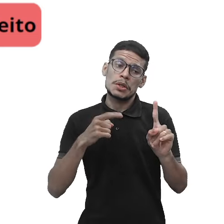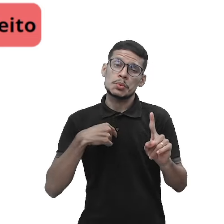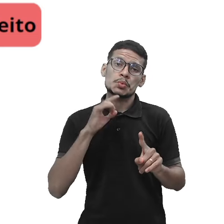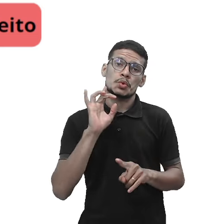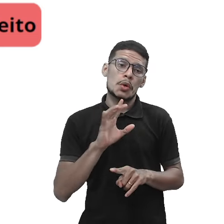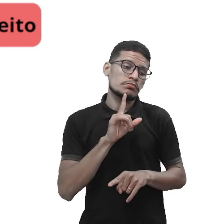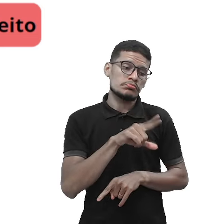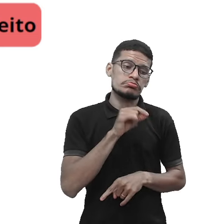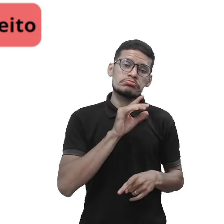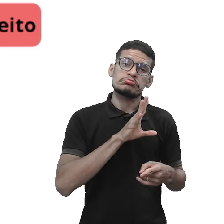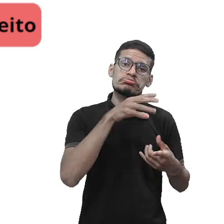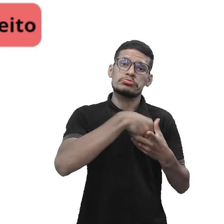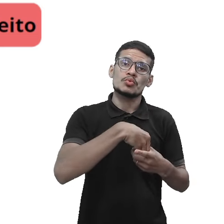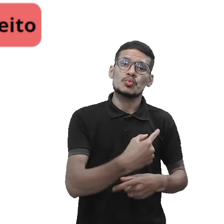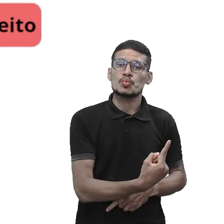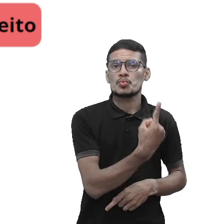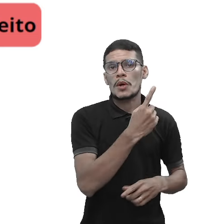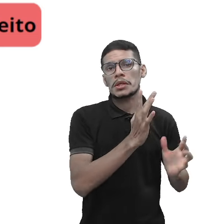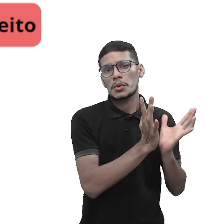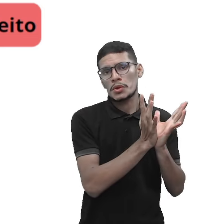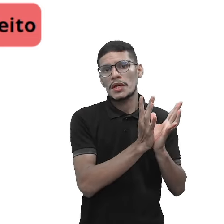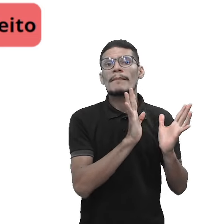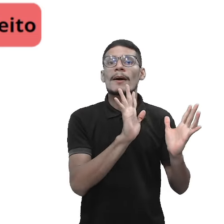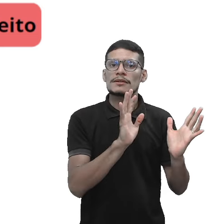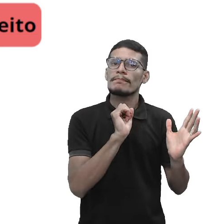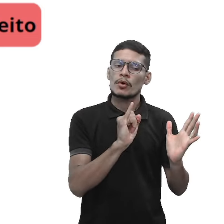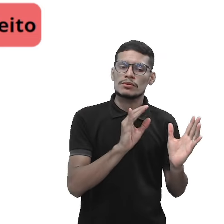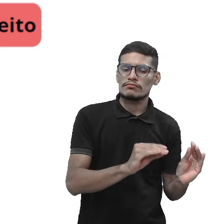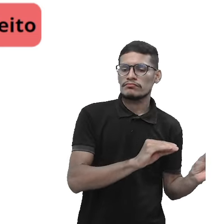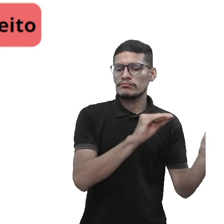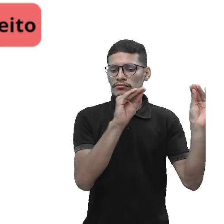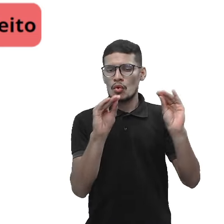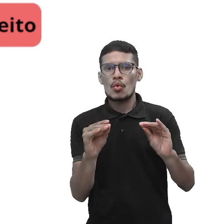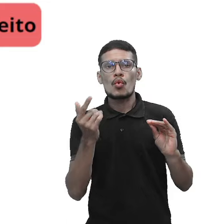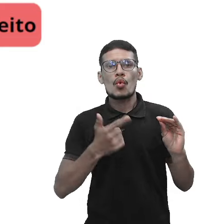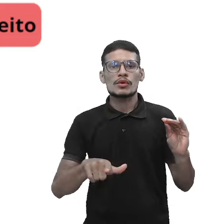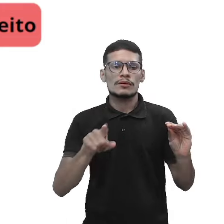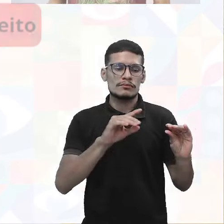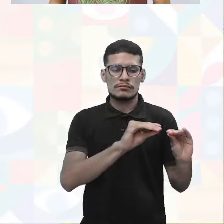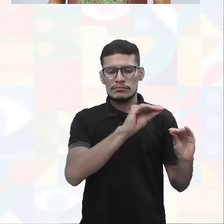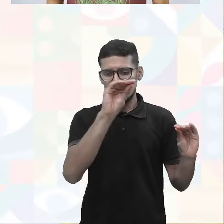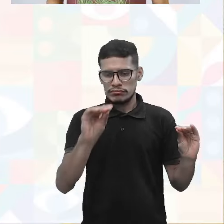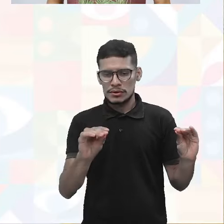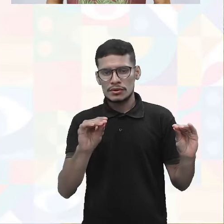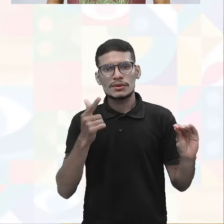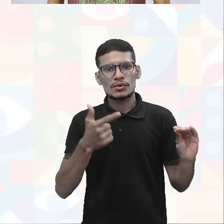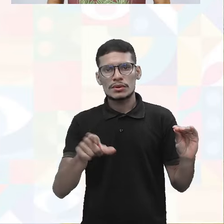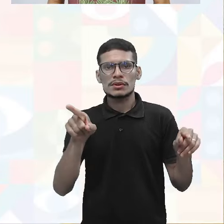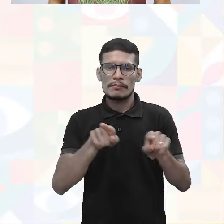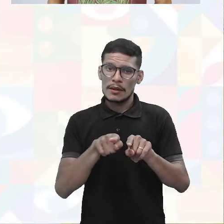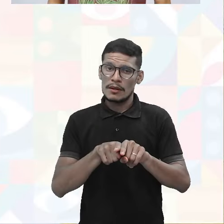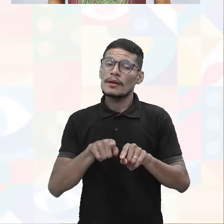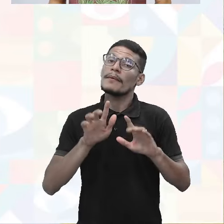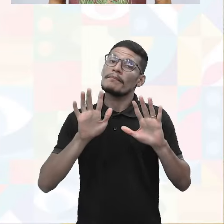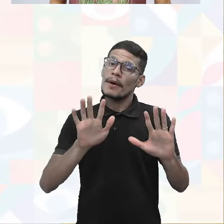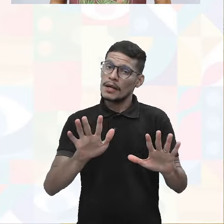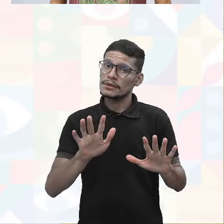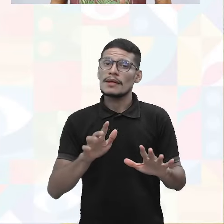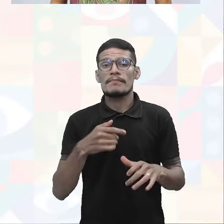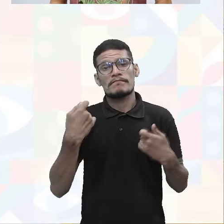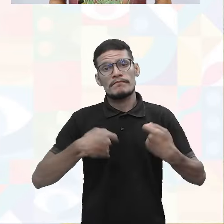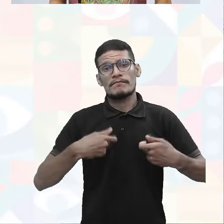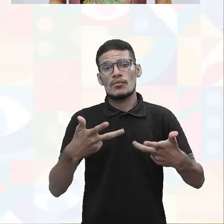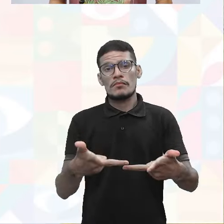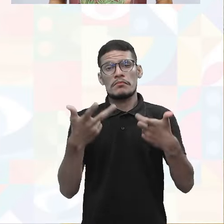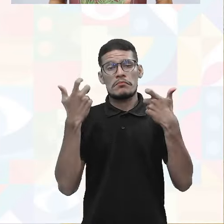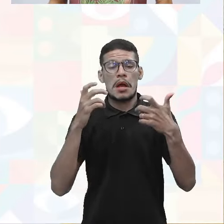categoria, mas ela poderia estar dentro de uma, de duas diferentes. Então, isso aí realmente é um ponto a ser observado, essa questão de às vezes eu